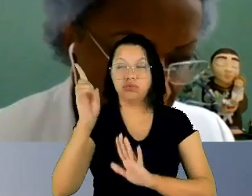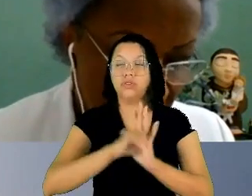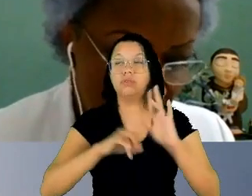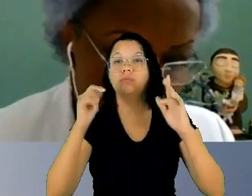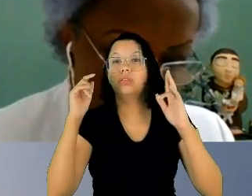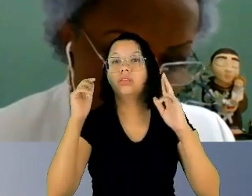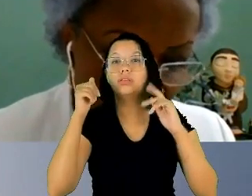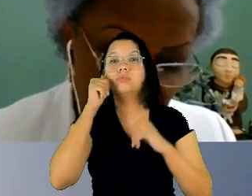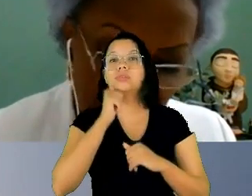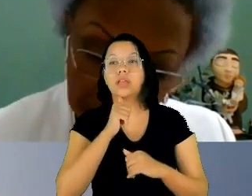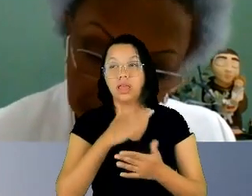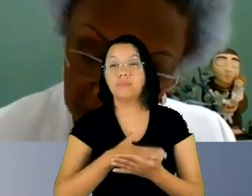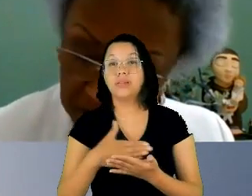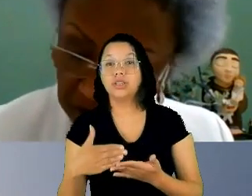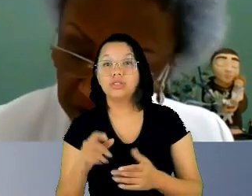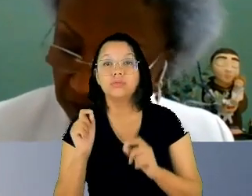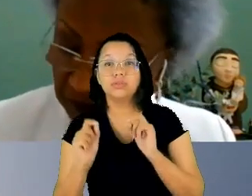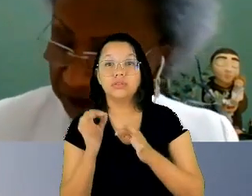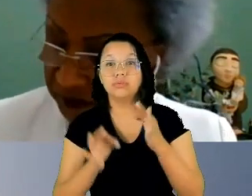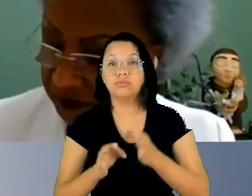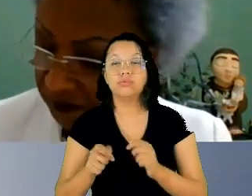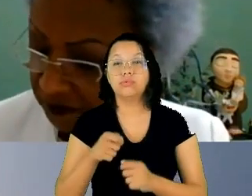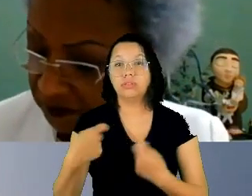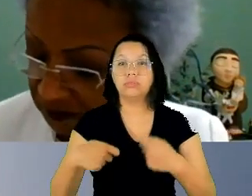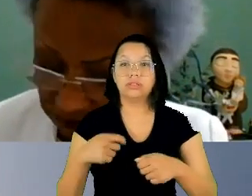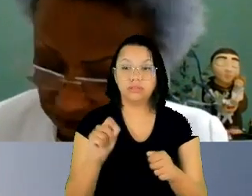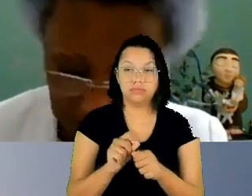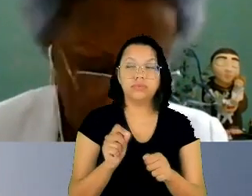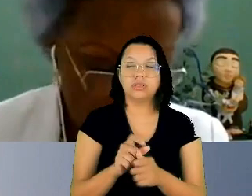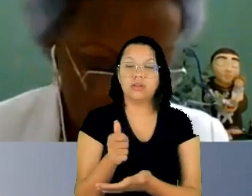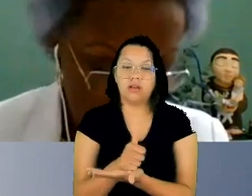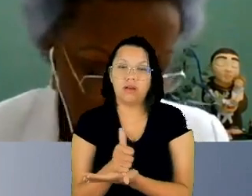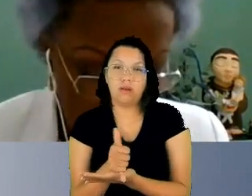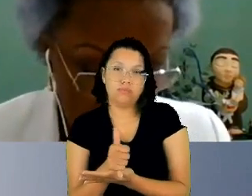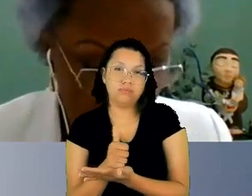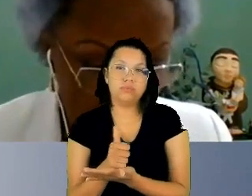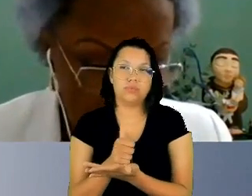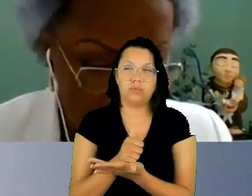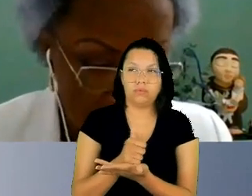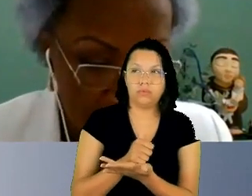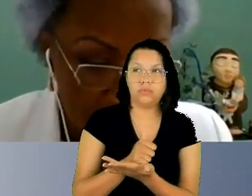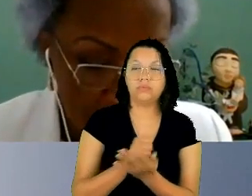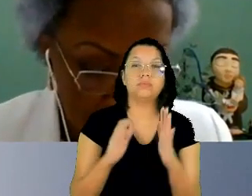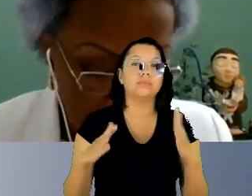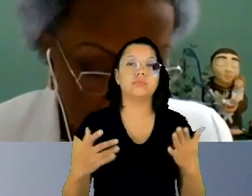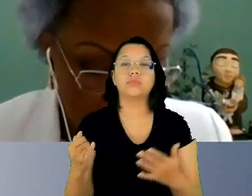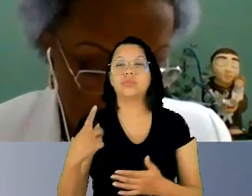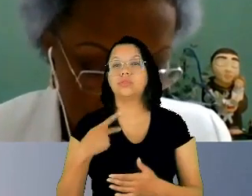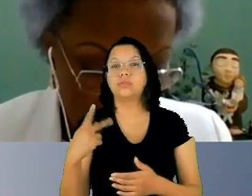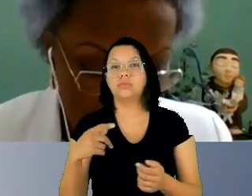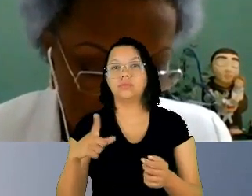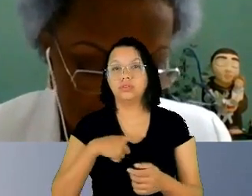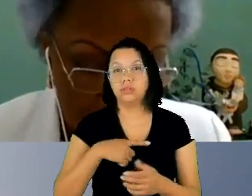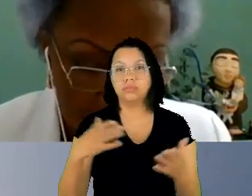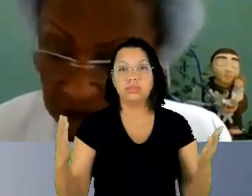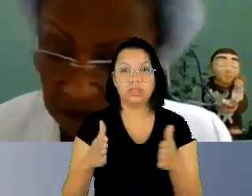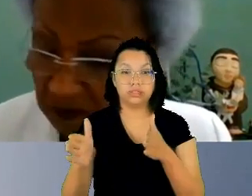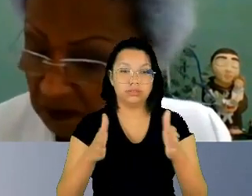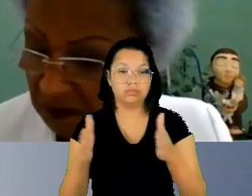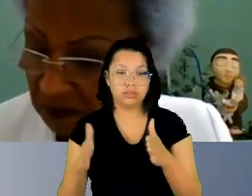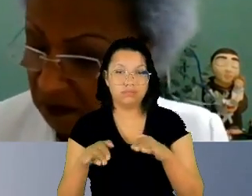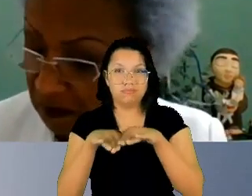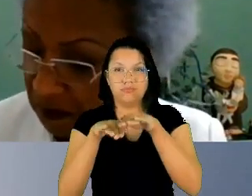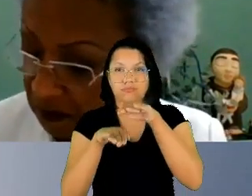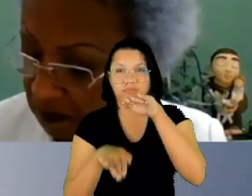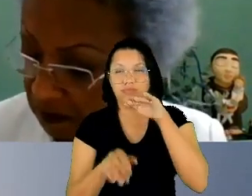devem exercer o controle de convencionalidade então se nós temos essa situação de assimetria de poder em relação às mulheres derivadas